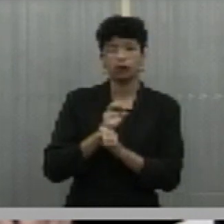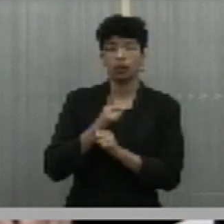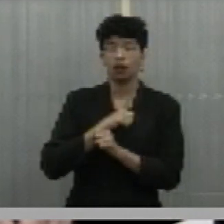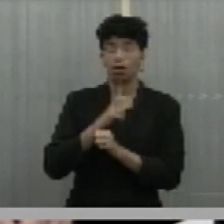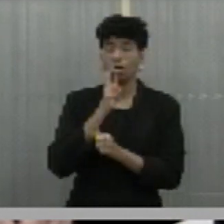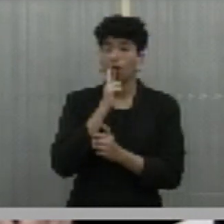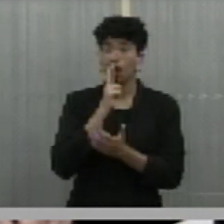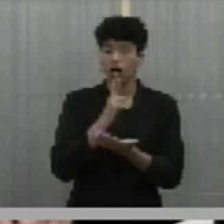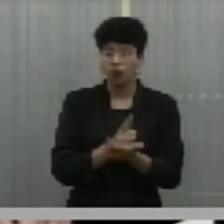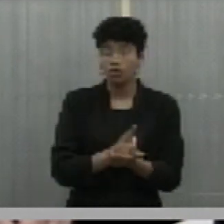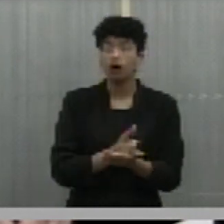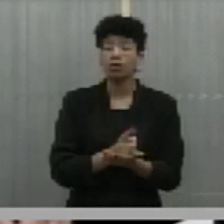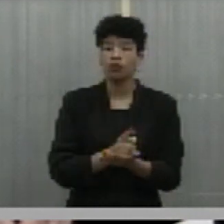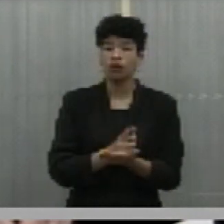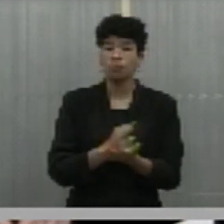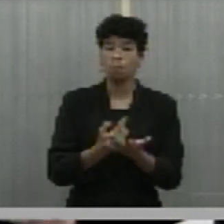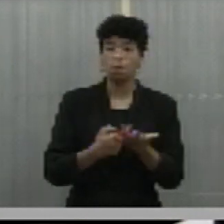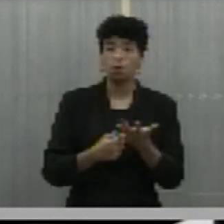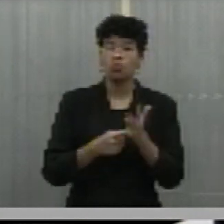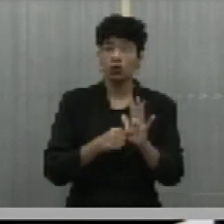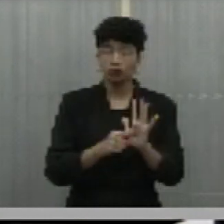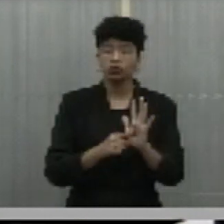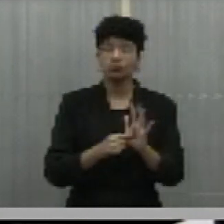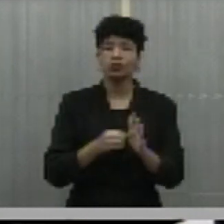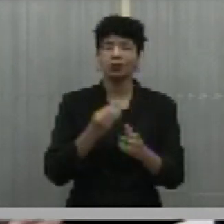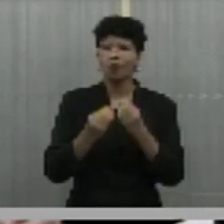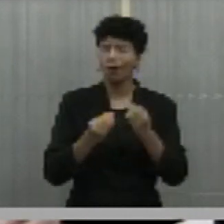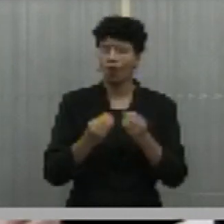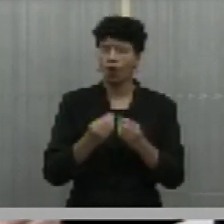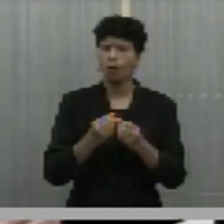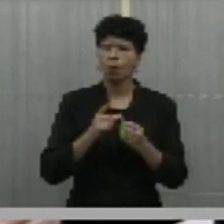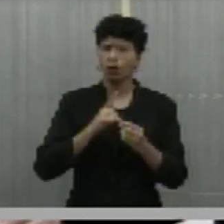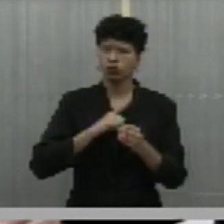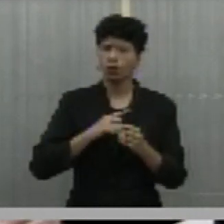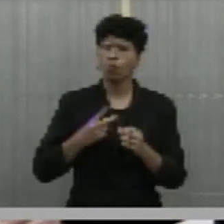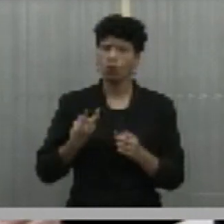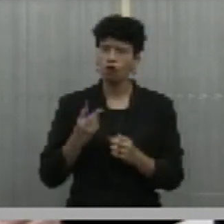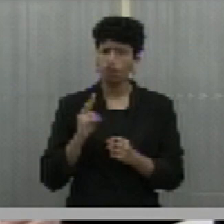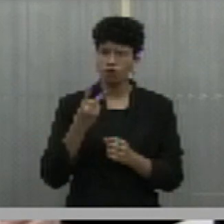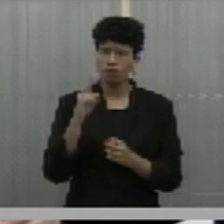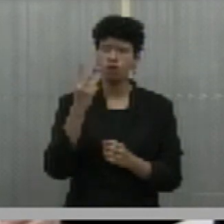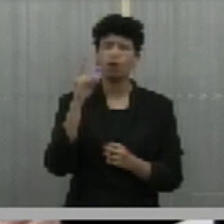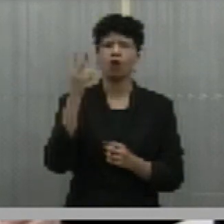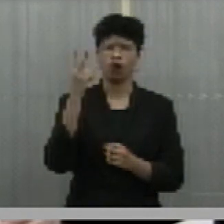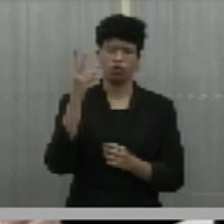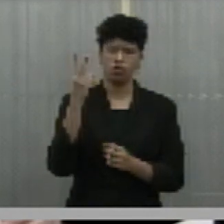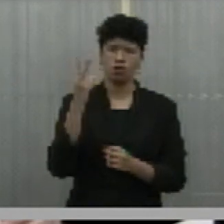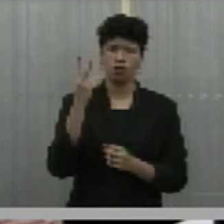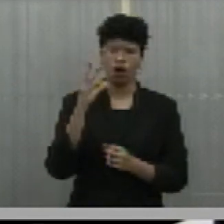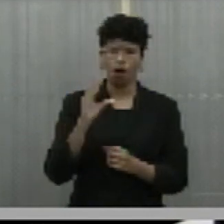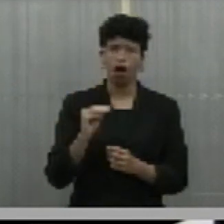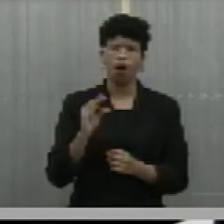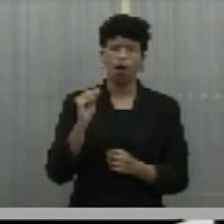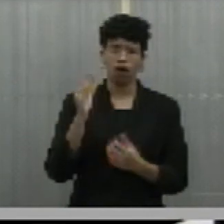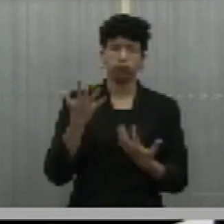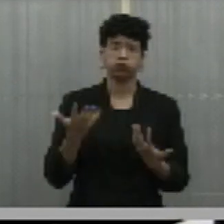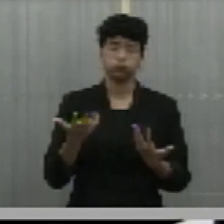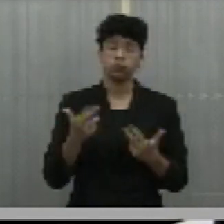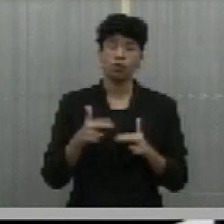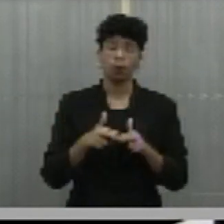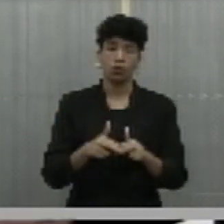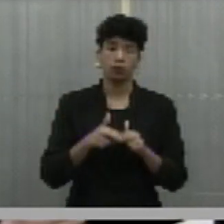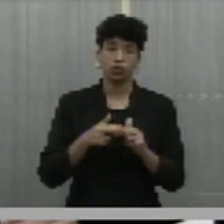resposta para mostrar-lhe o quanto é lucrativa essa atividade equatorial em nosso Estado. E, portanto,